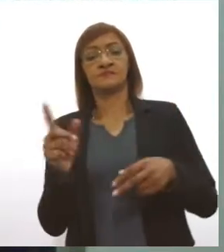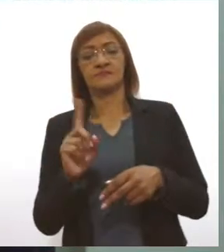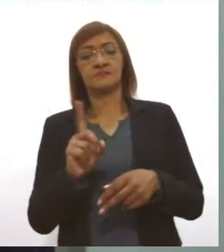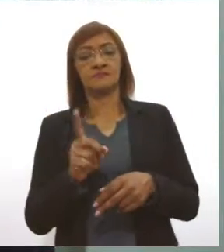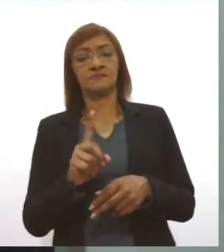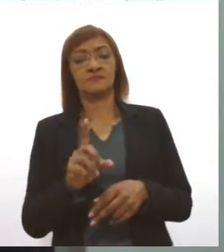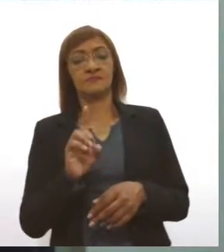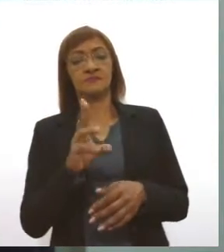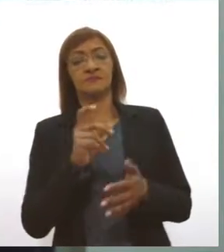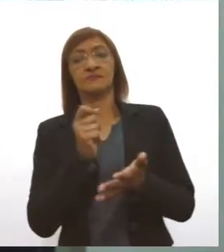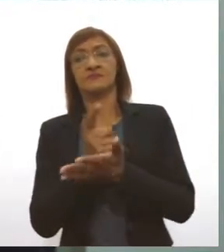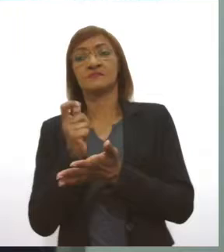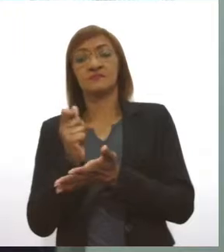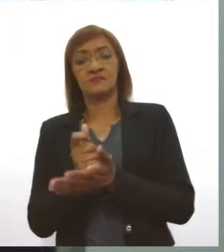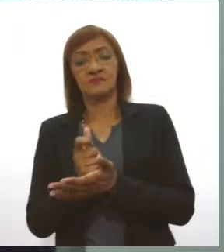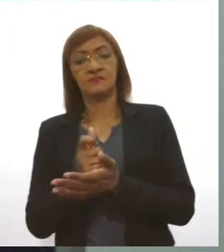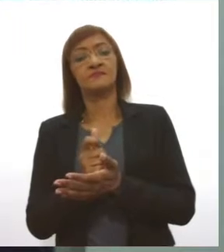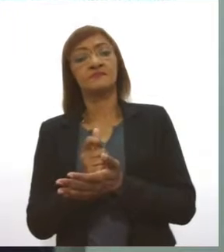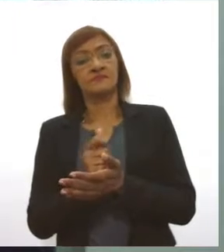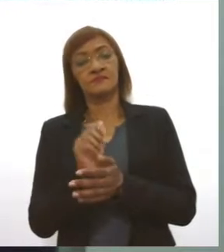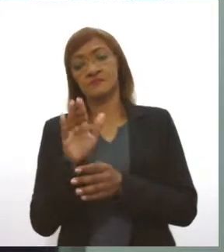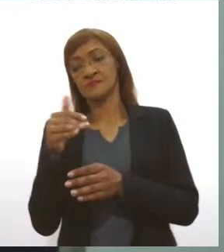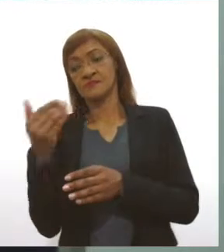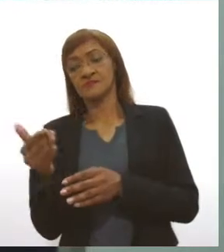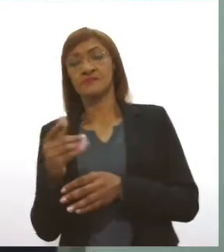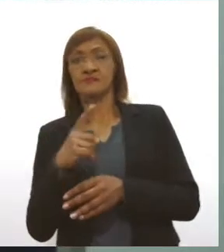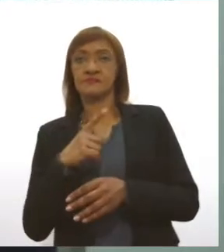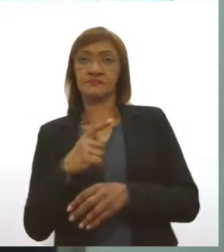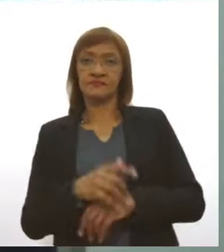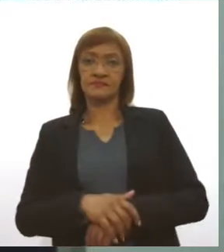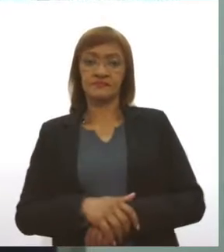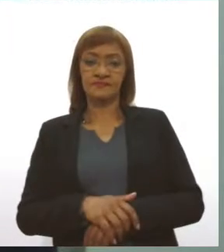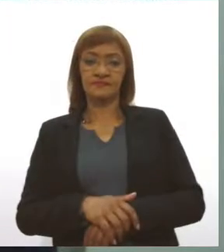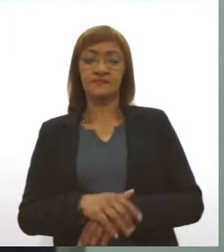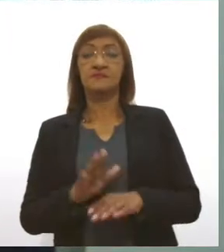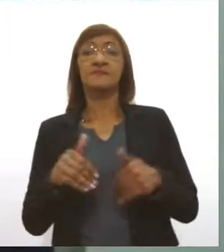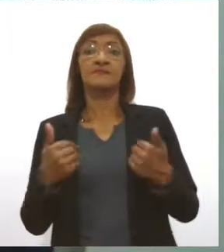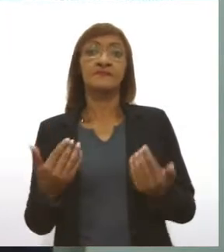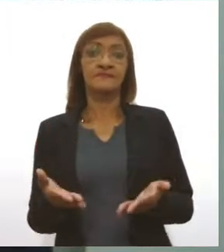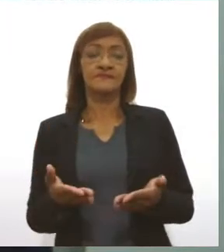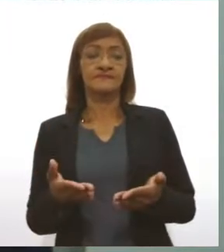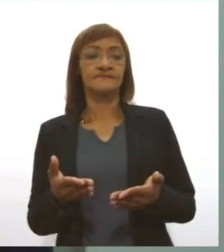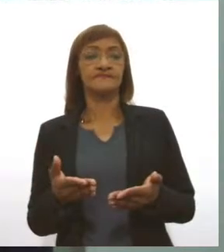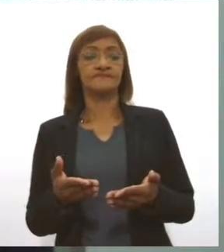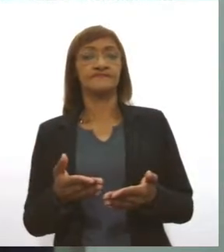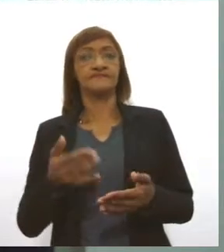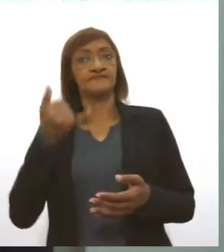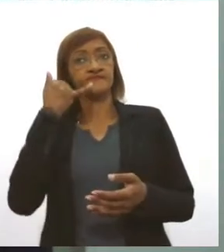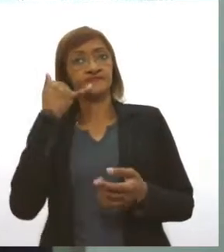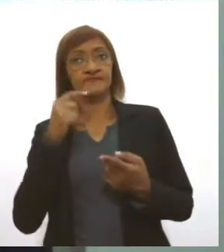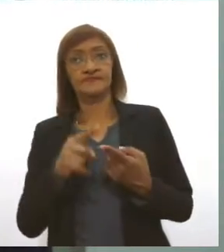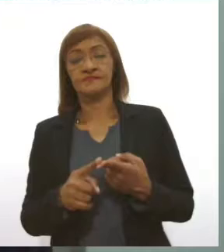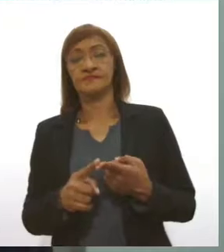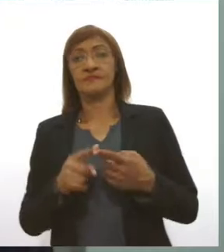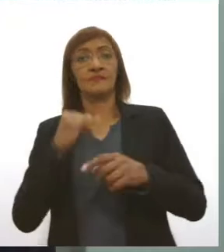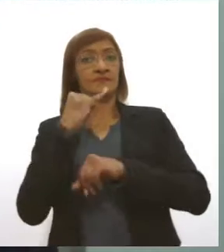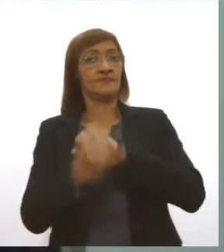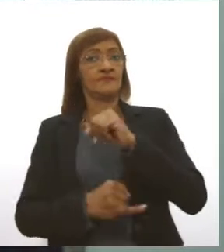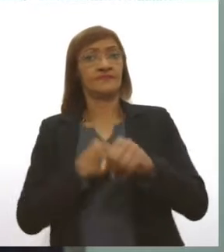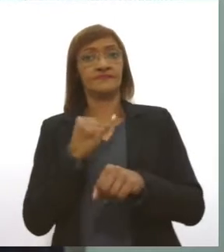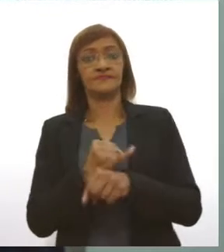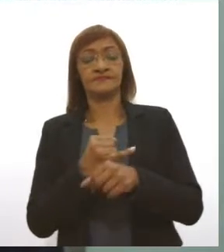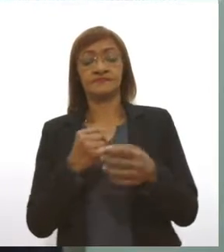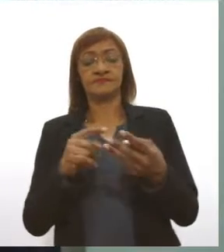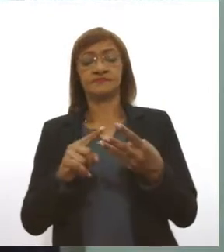compras realizadas fora do estabelecimento comercial. Que compras são essas? Compras por telefone, compras pela internet, né? As